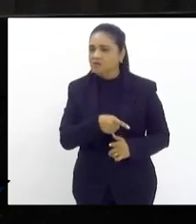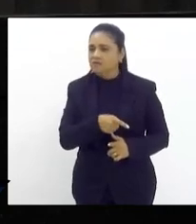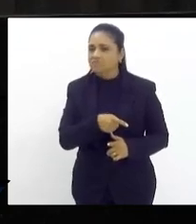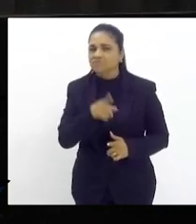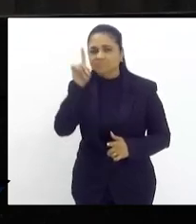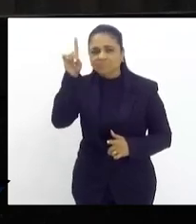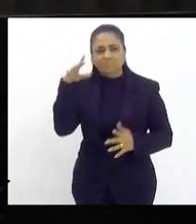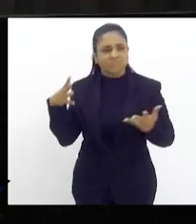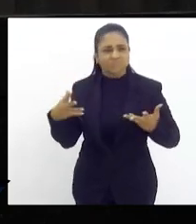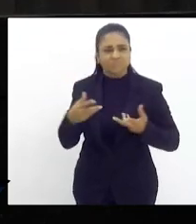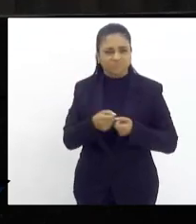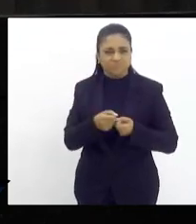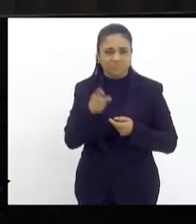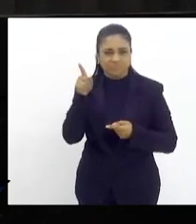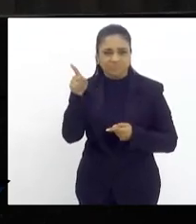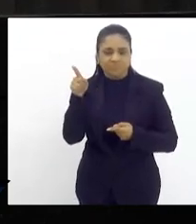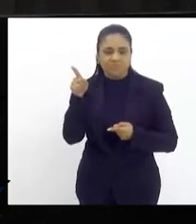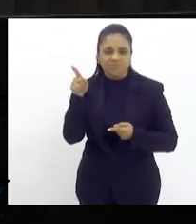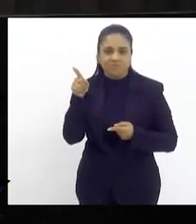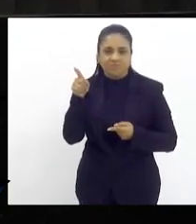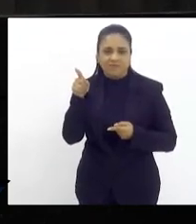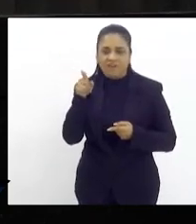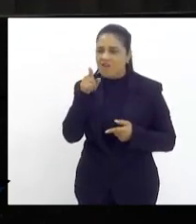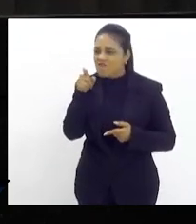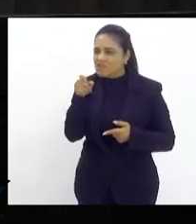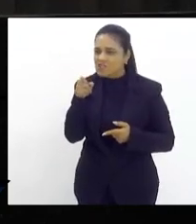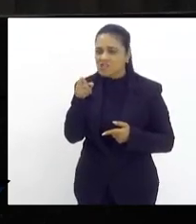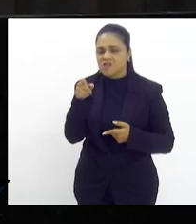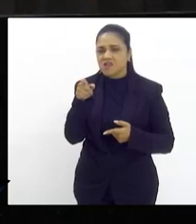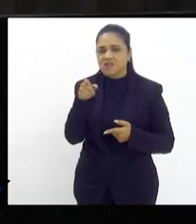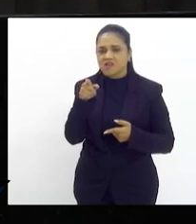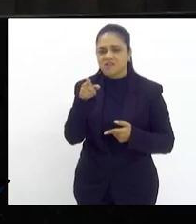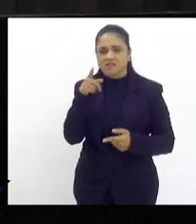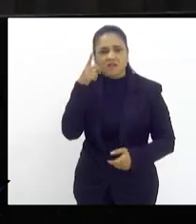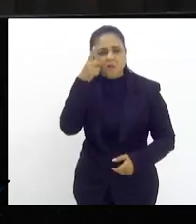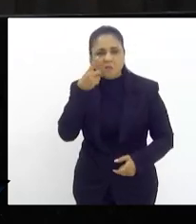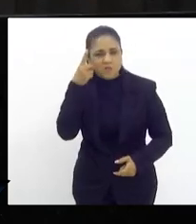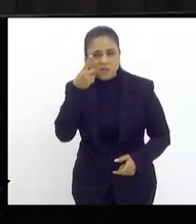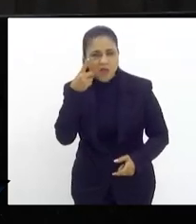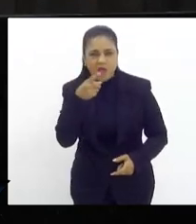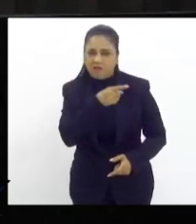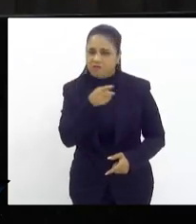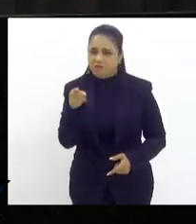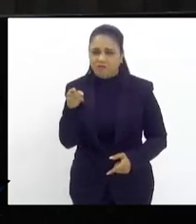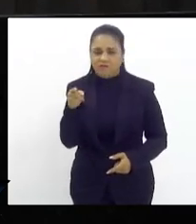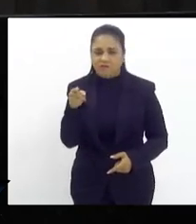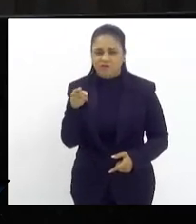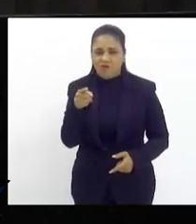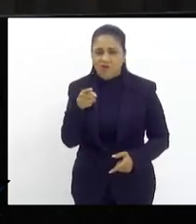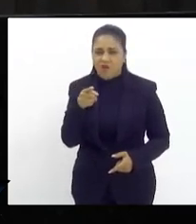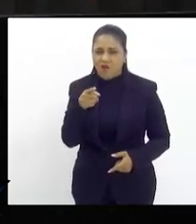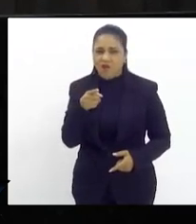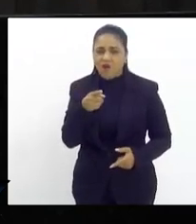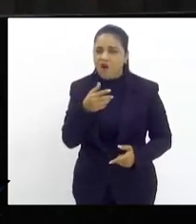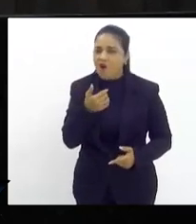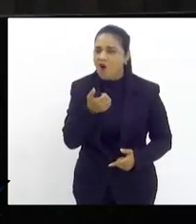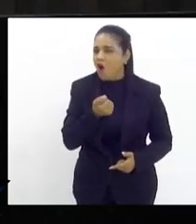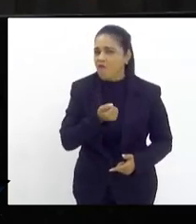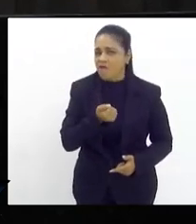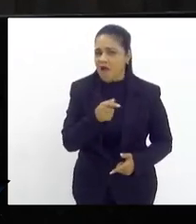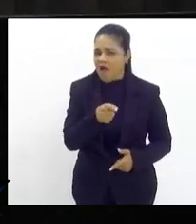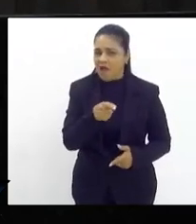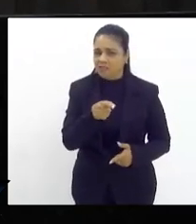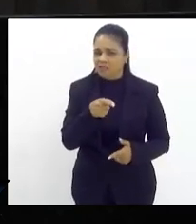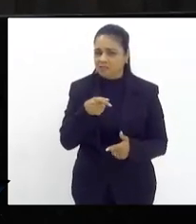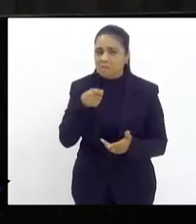e a permissão de Deus não sejam covardes nobre deputados quando os senhores forem usar aqui e massacrar policiais que muitas